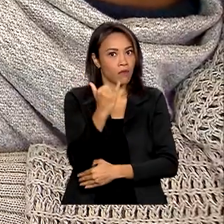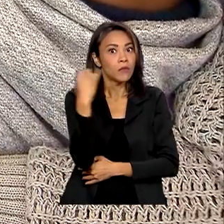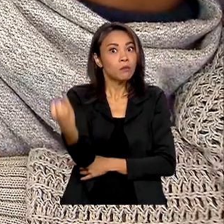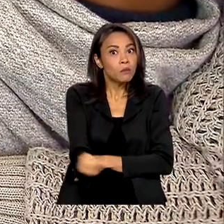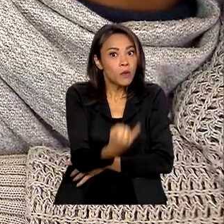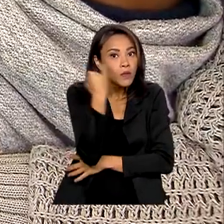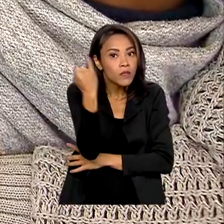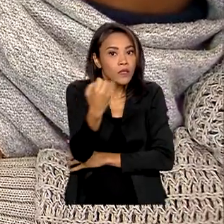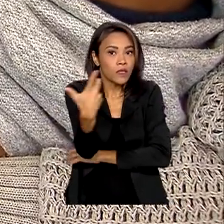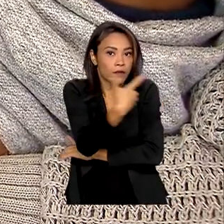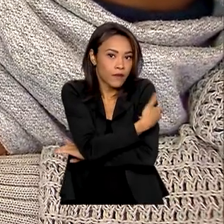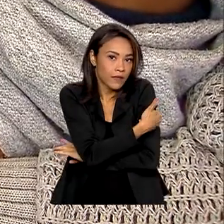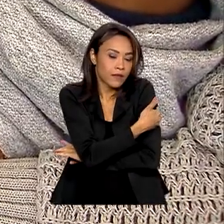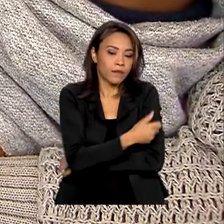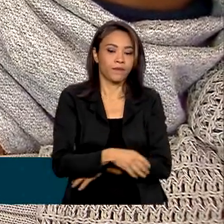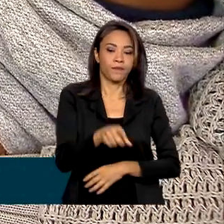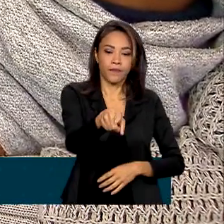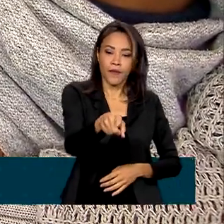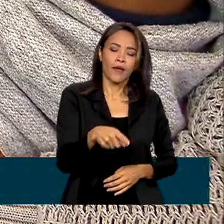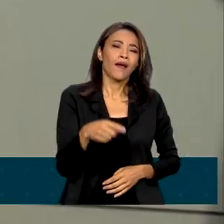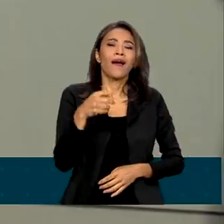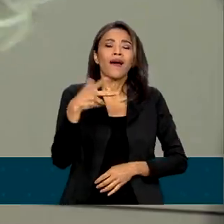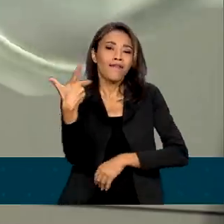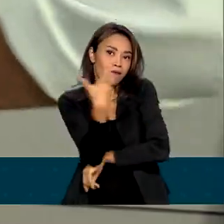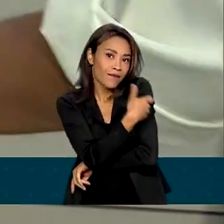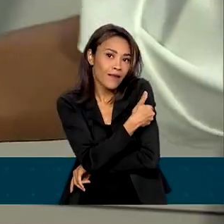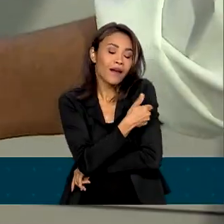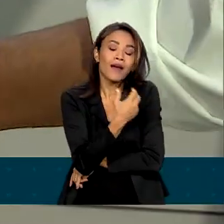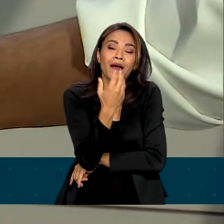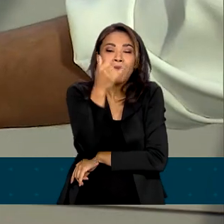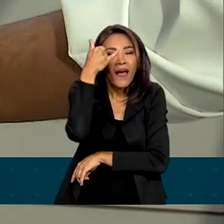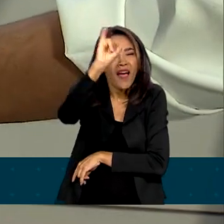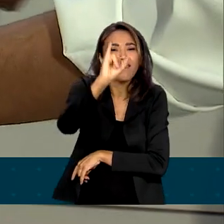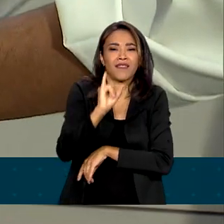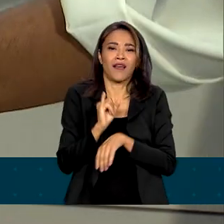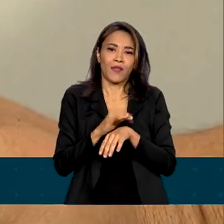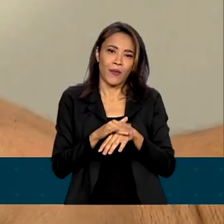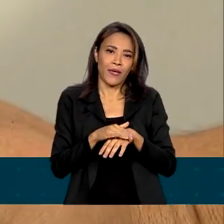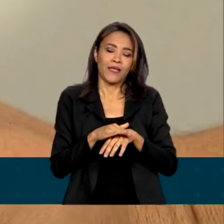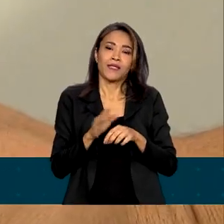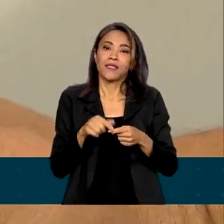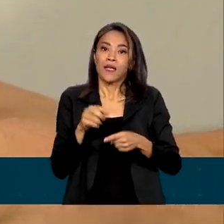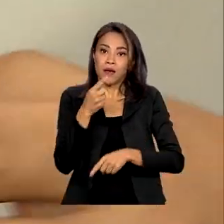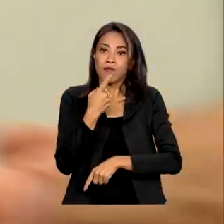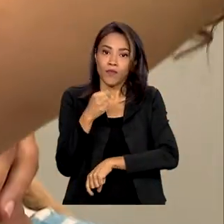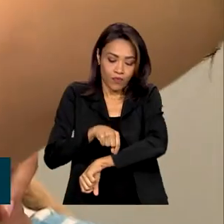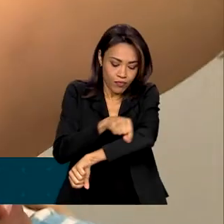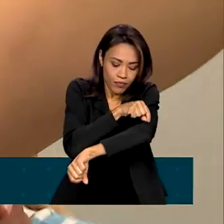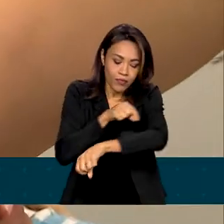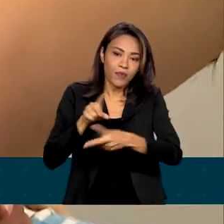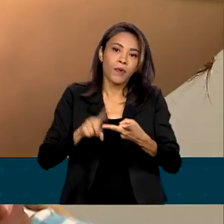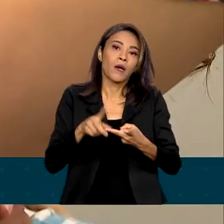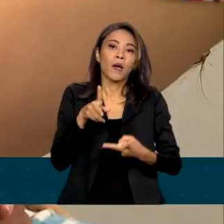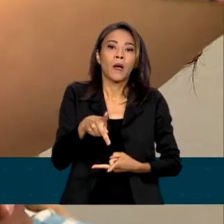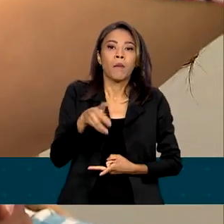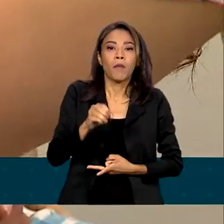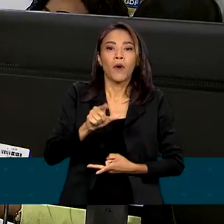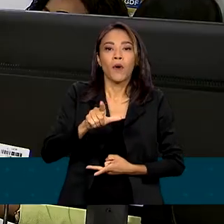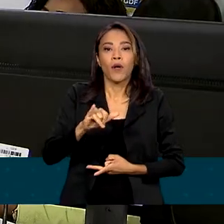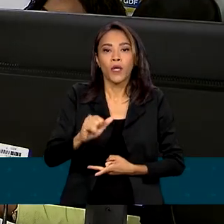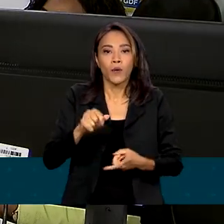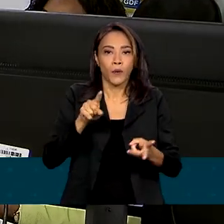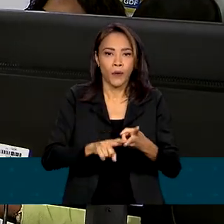Sinar é a melhor forma de evitar doenças como, por exemplo, sarampo, poliomielite e hepatite B.